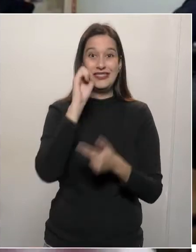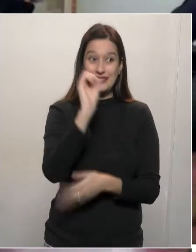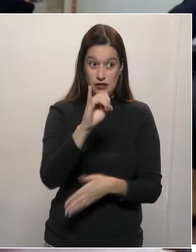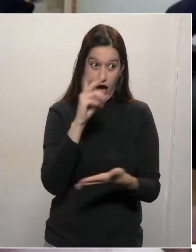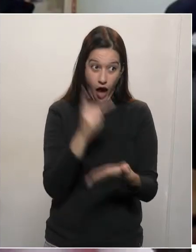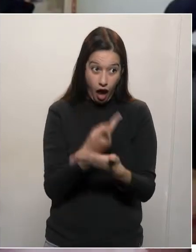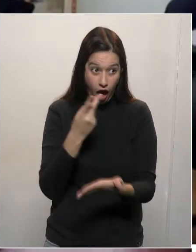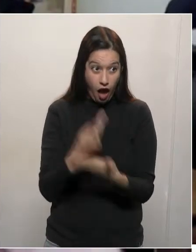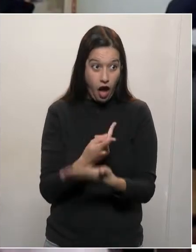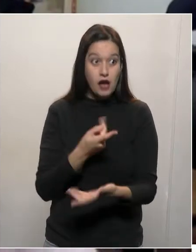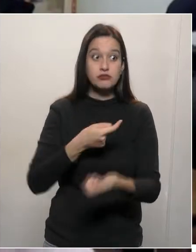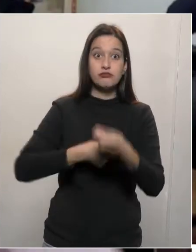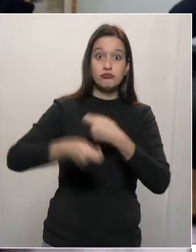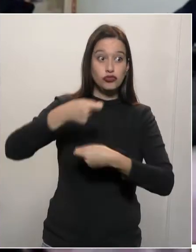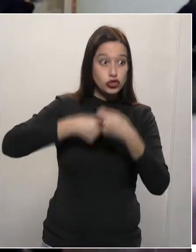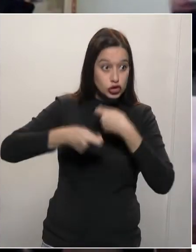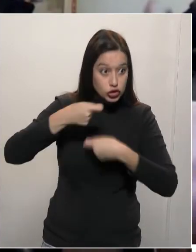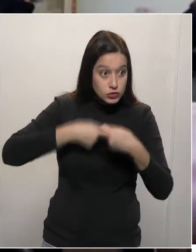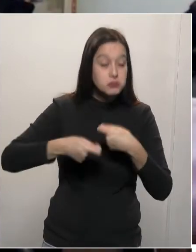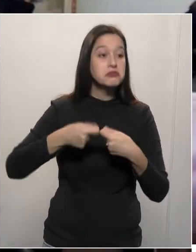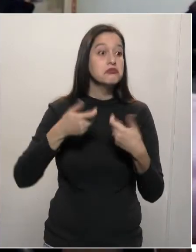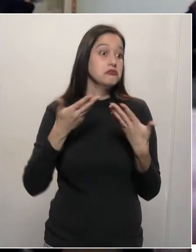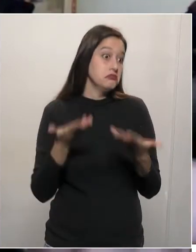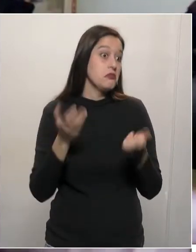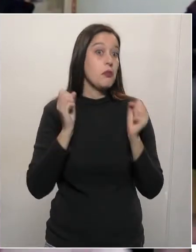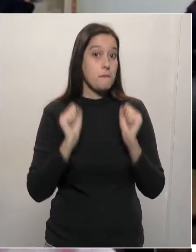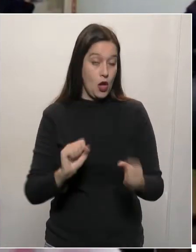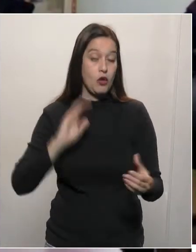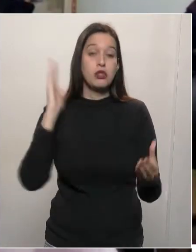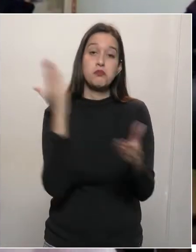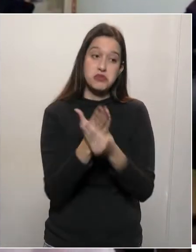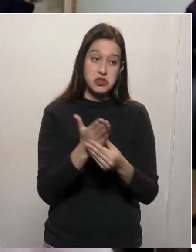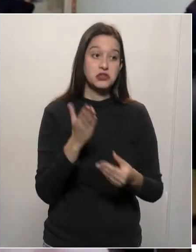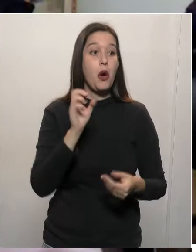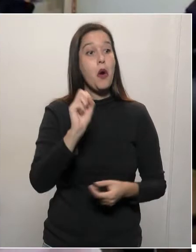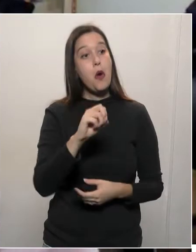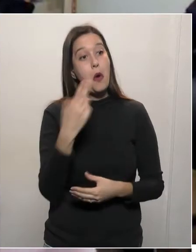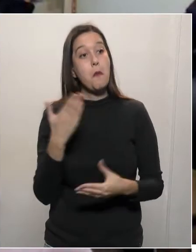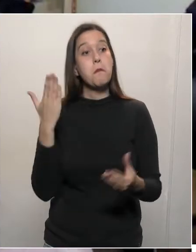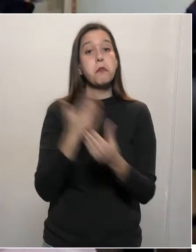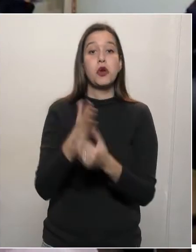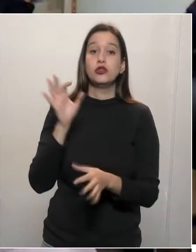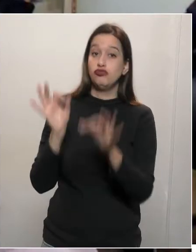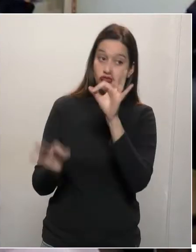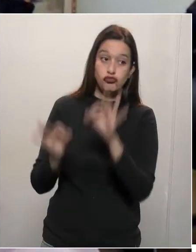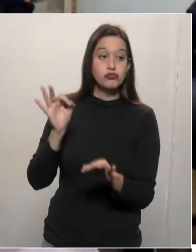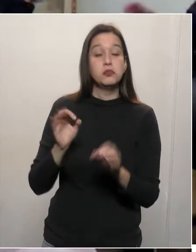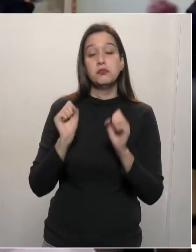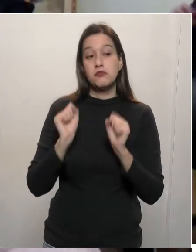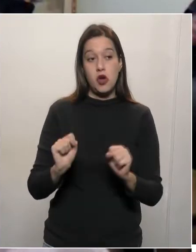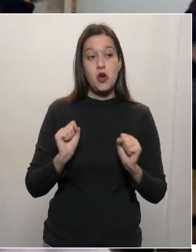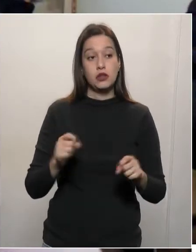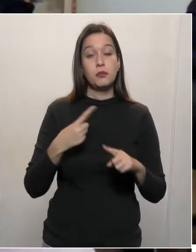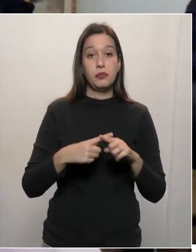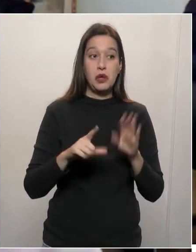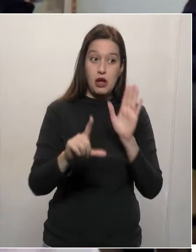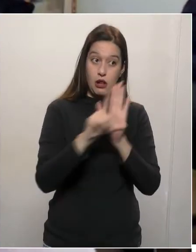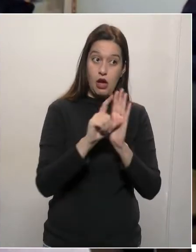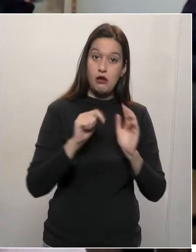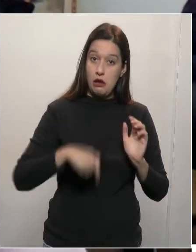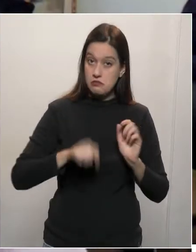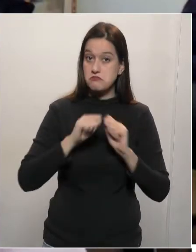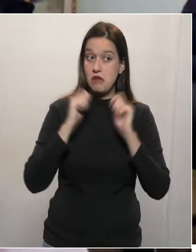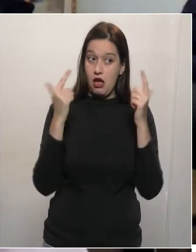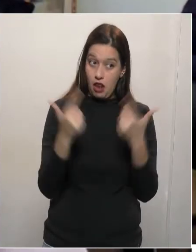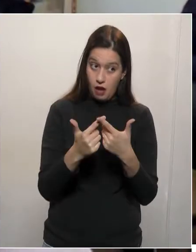administrativamente, se houver algum erro, ou via judicial. Até porque nós estamos falando de uma lei aprovada na Assembleia. Agora, o que é que precisa